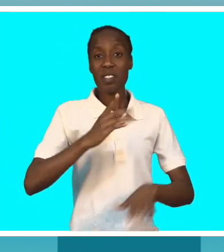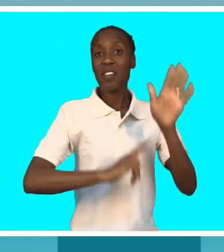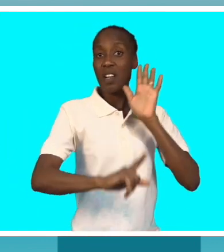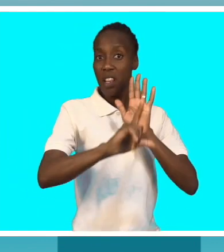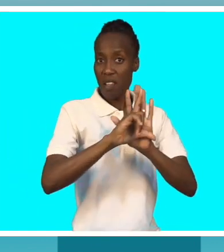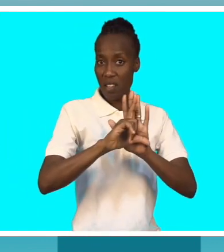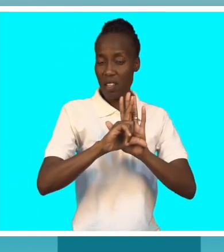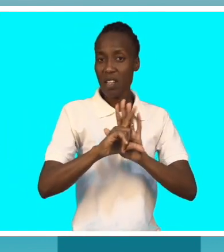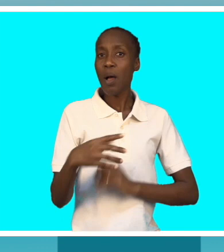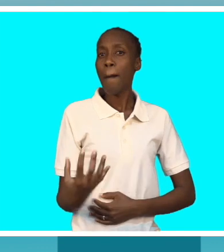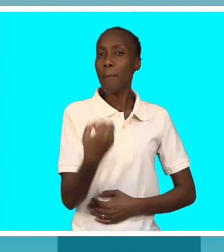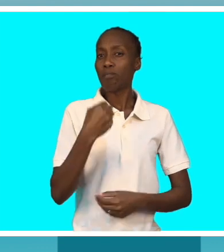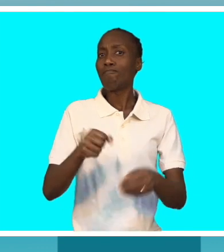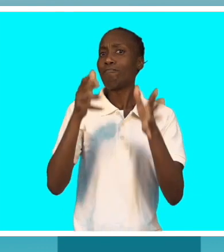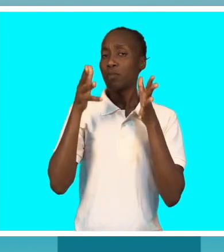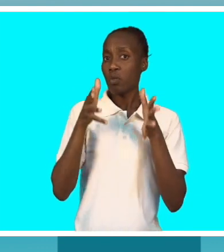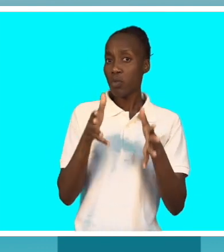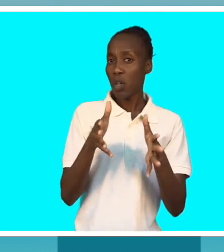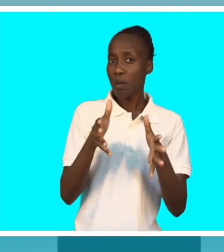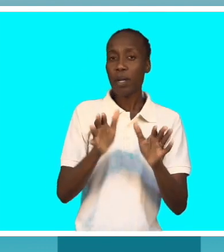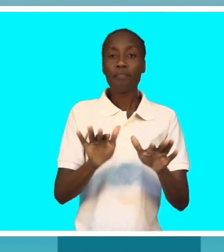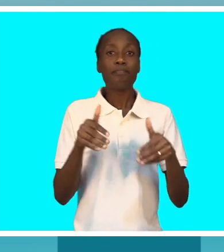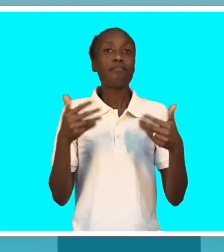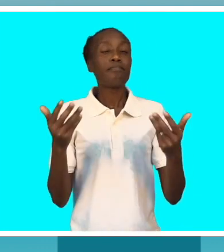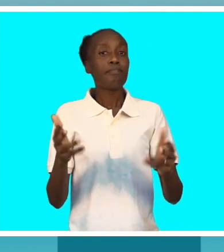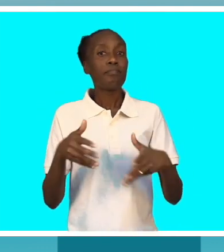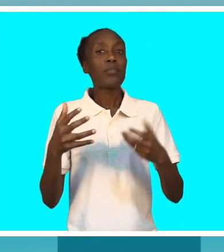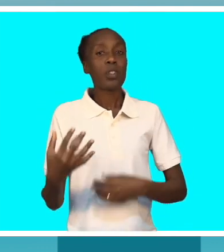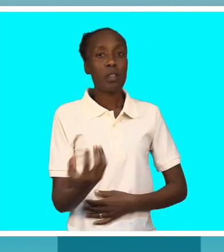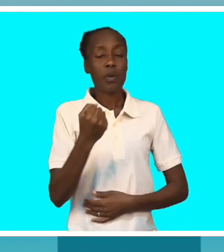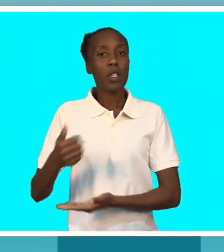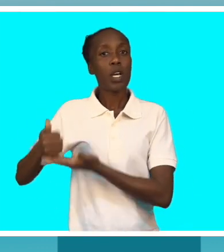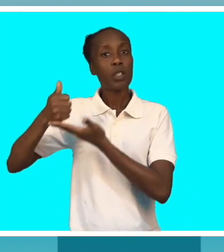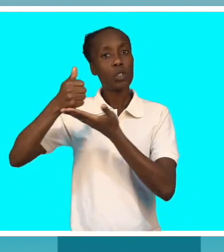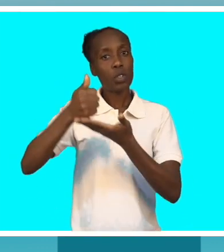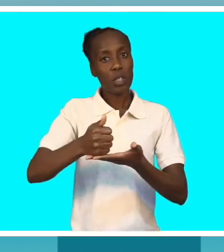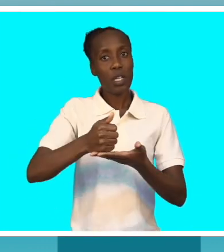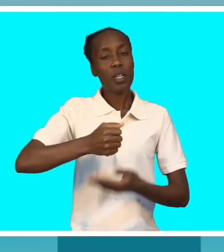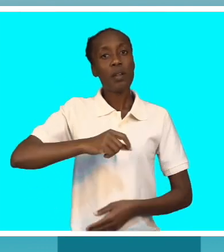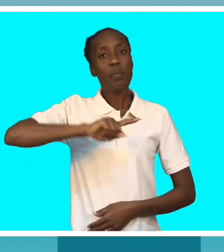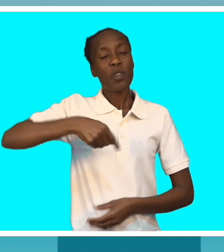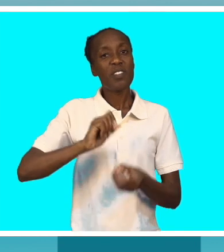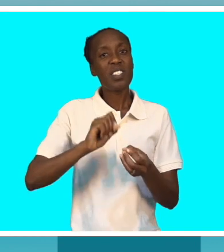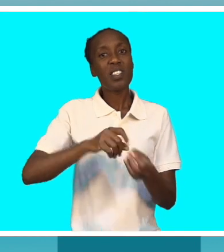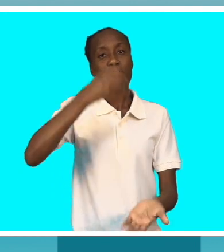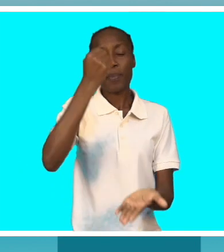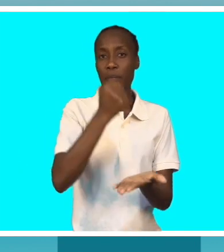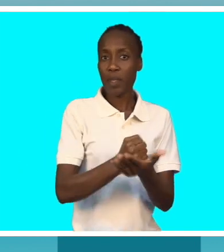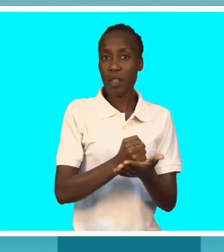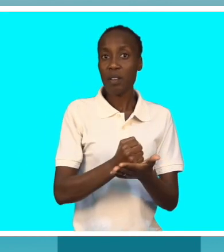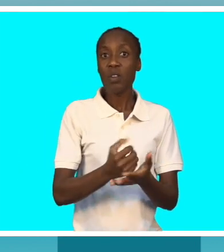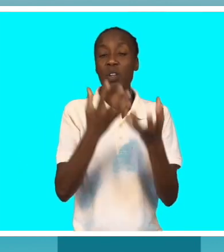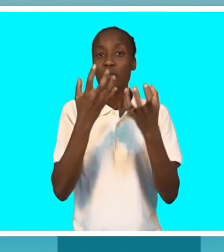um caminho que pode nos ajudar a tomarmos medidas em caso de violação.